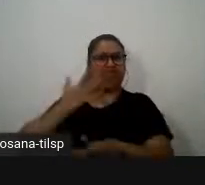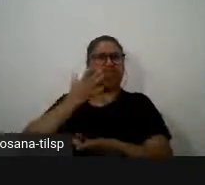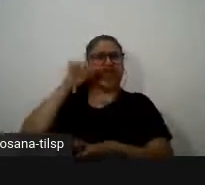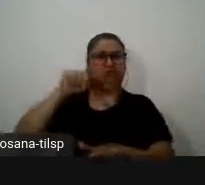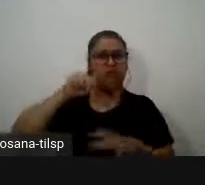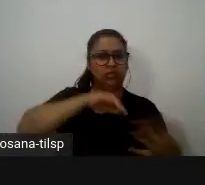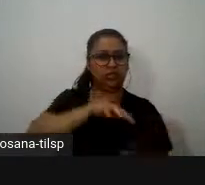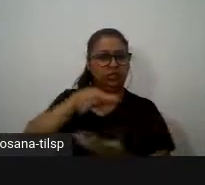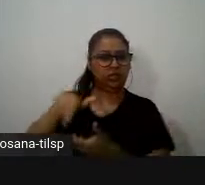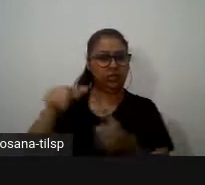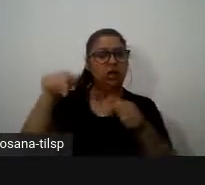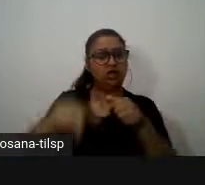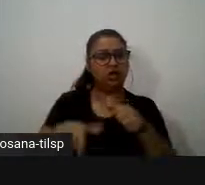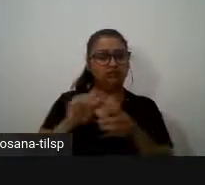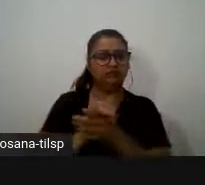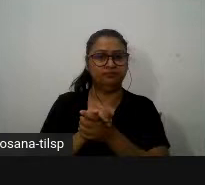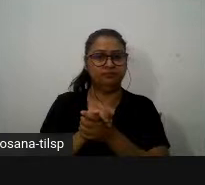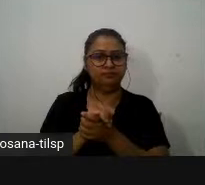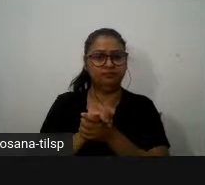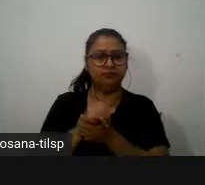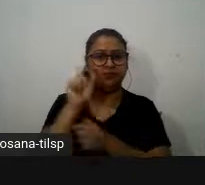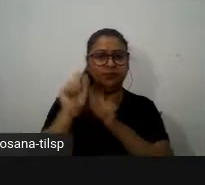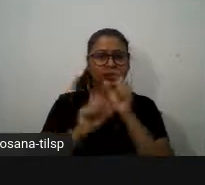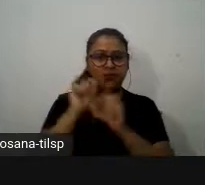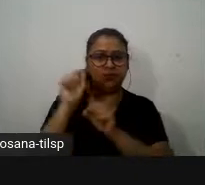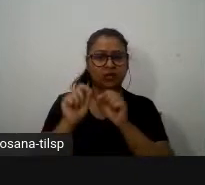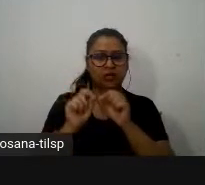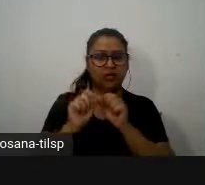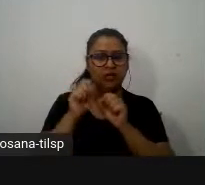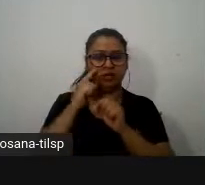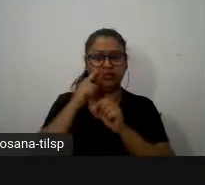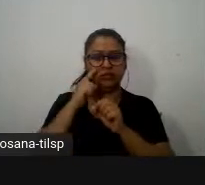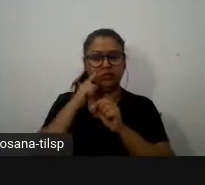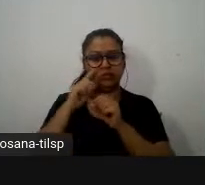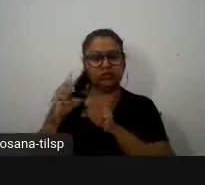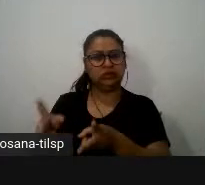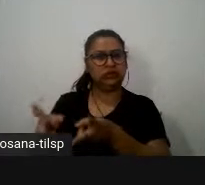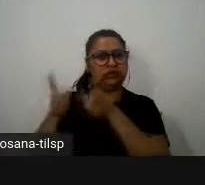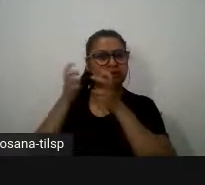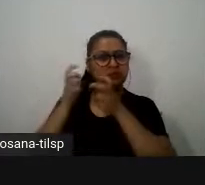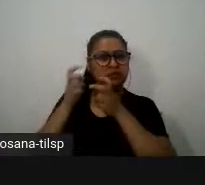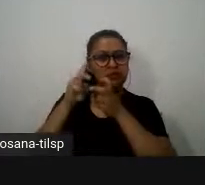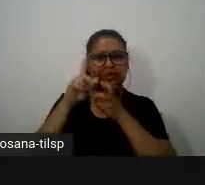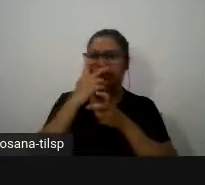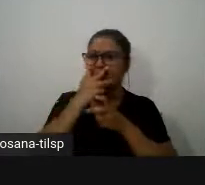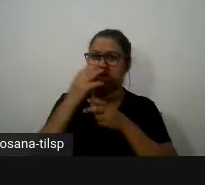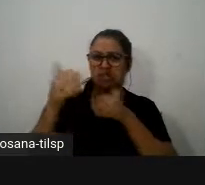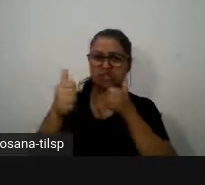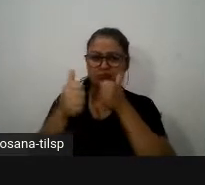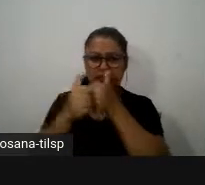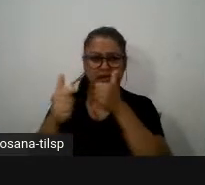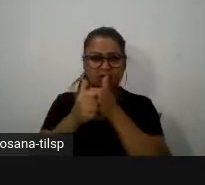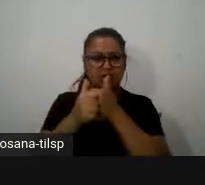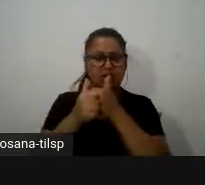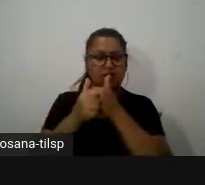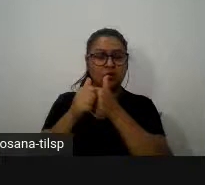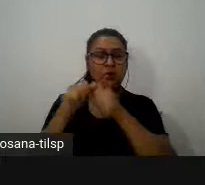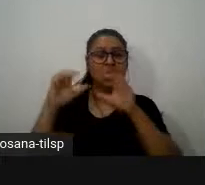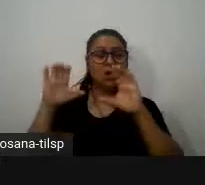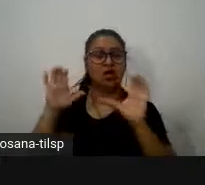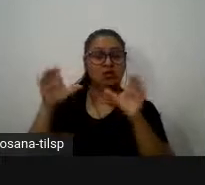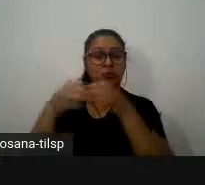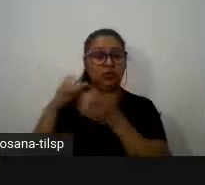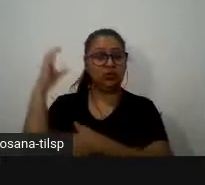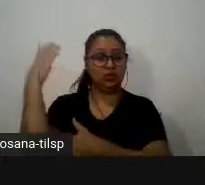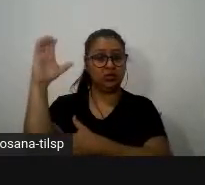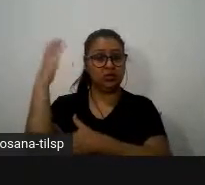ter daí me parecer que aproximar a comunidade científica e os indivíduos